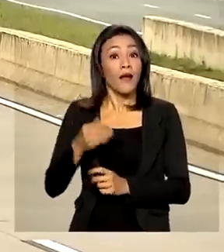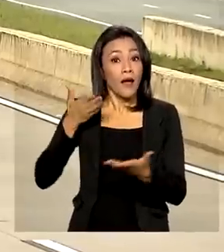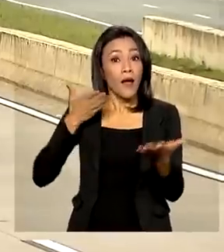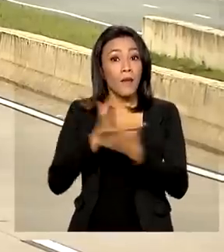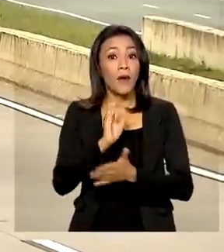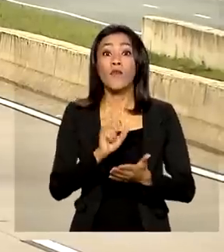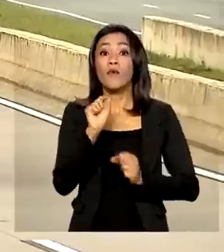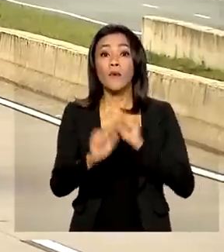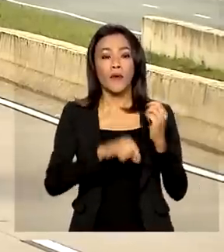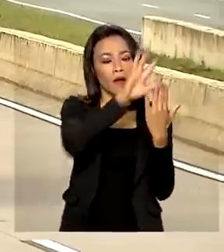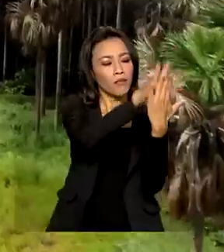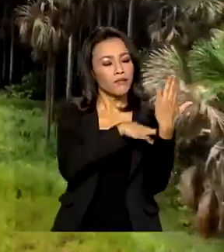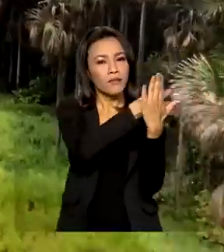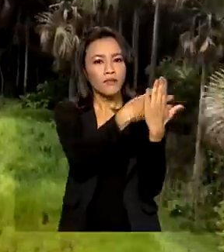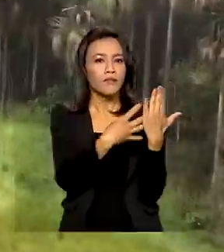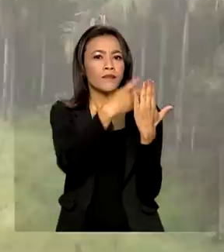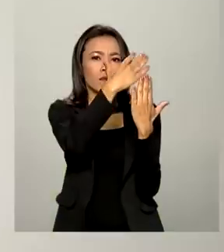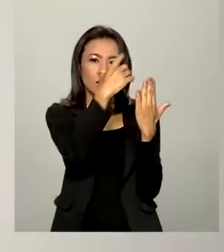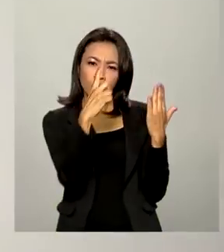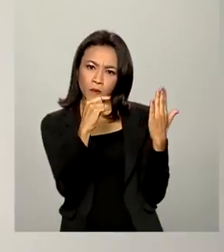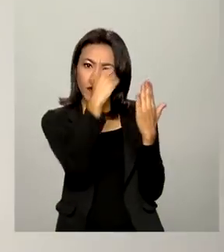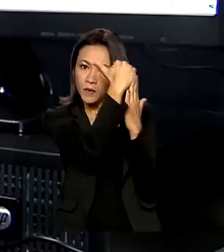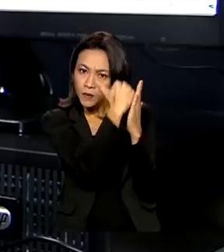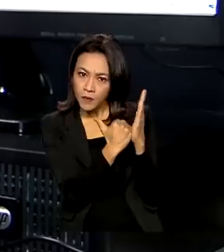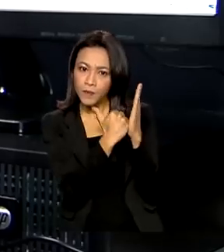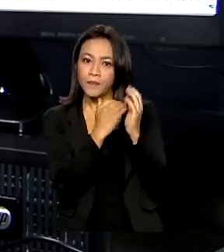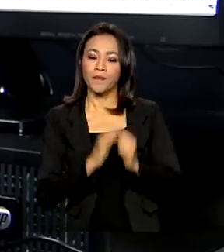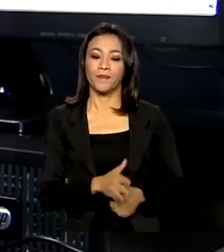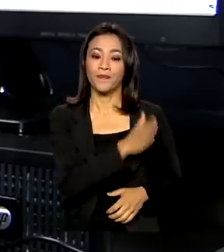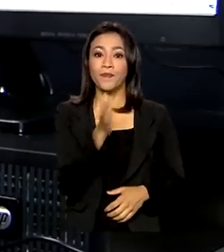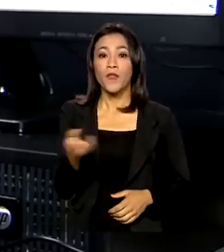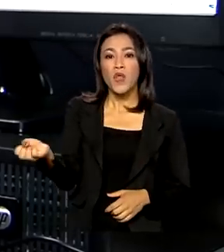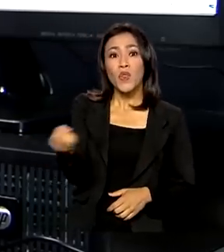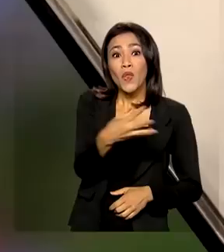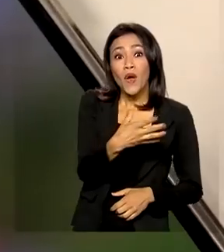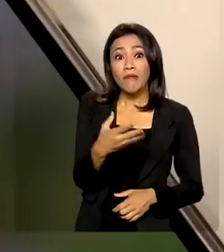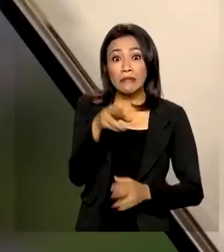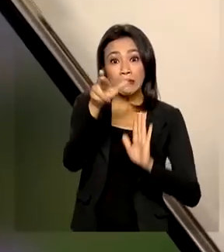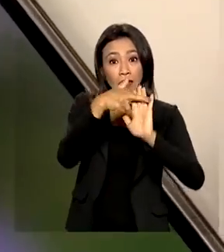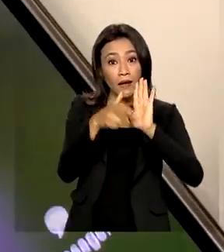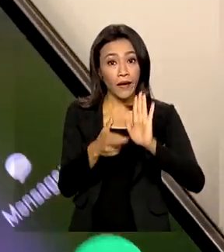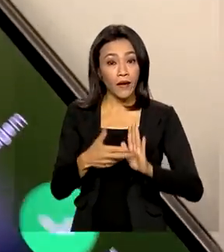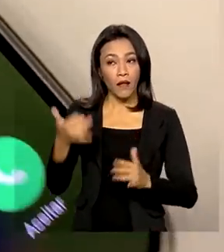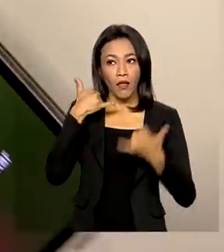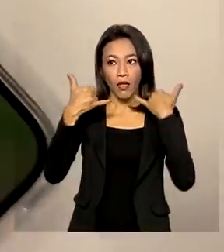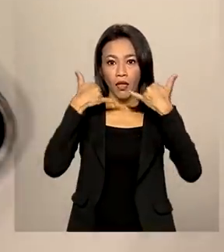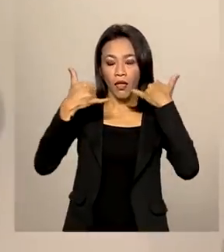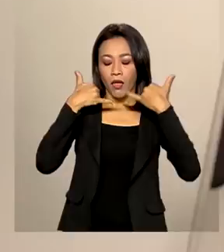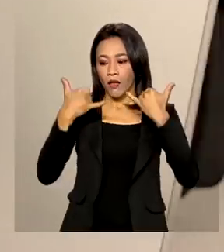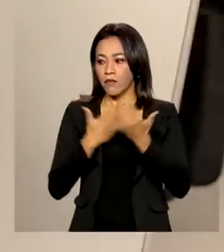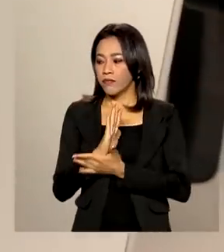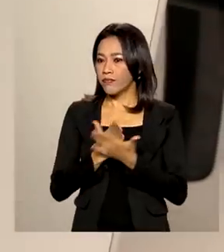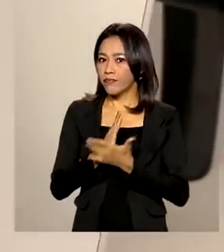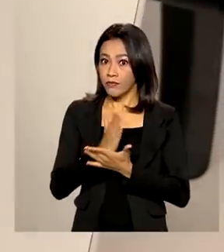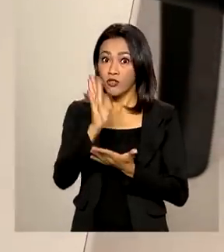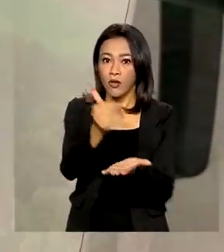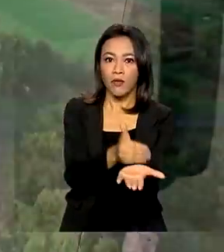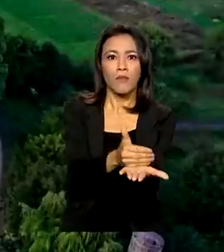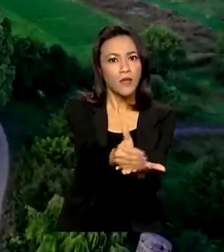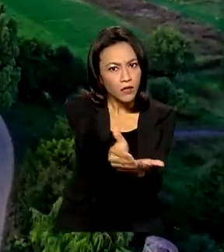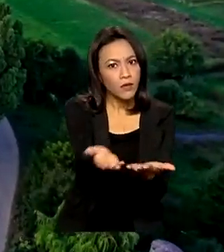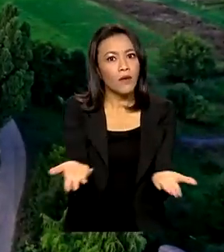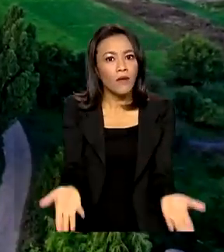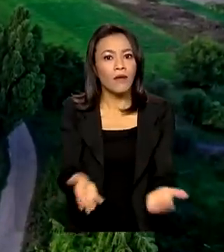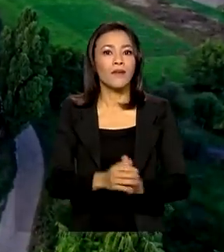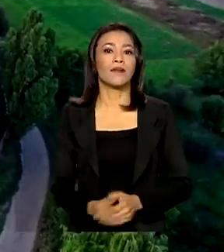frete rodoviário. Novas regras contra chamadas indesejadas já estão em vigor. Sinal